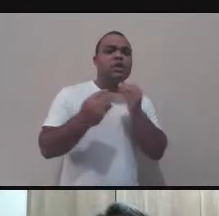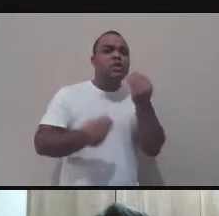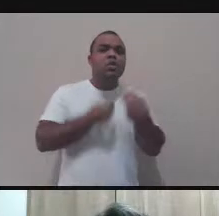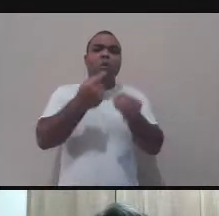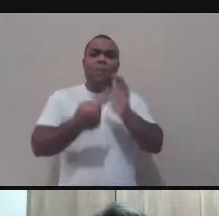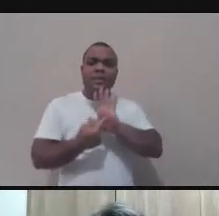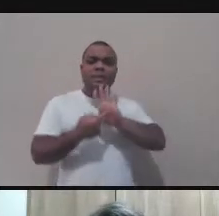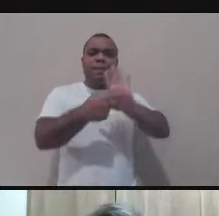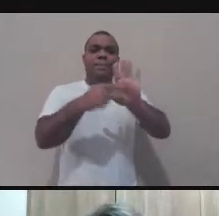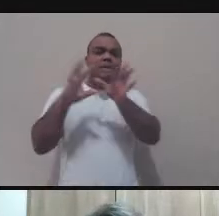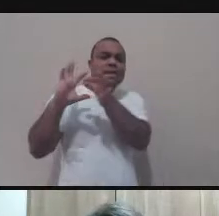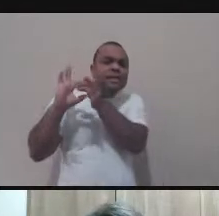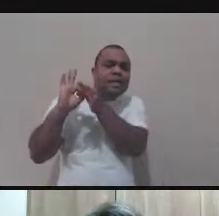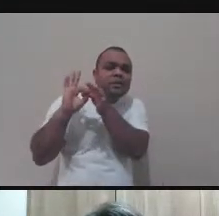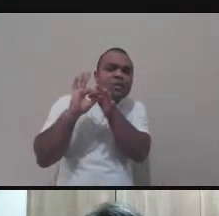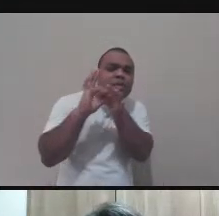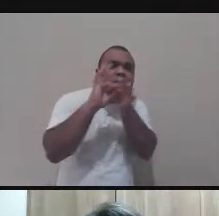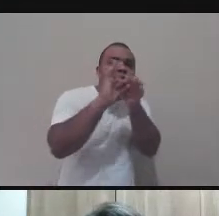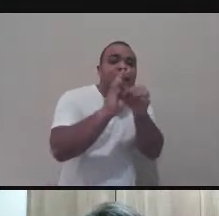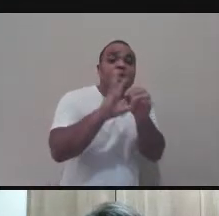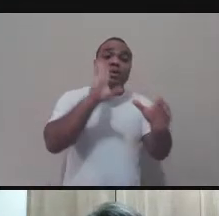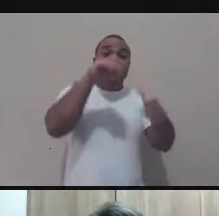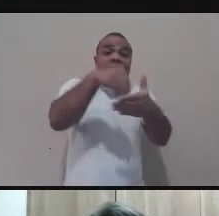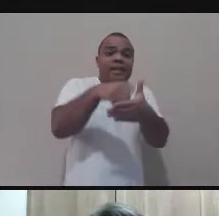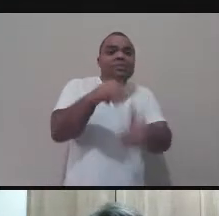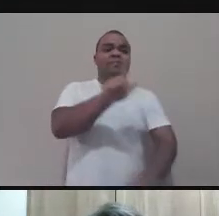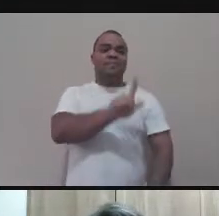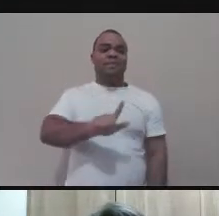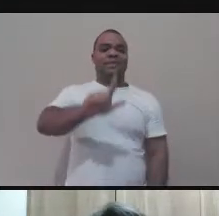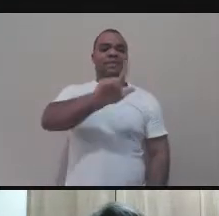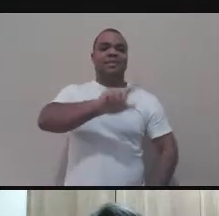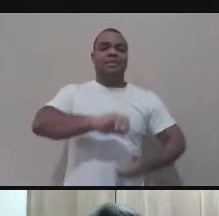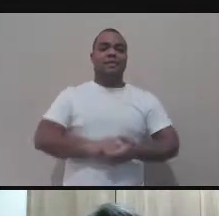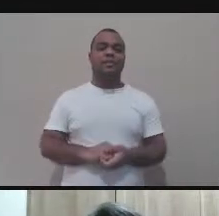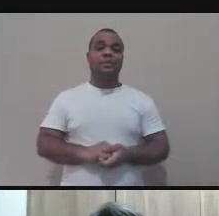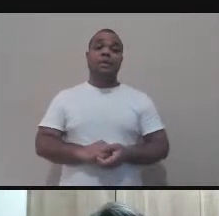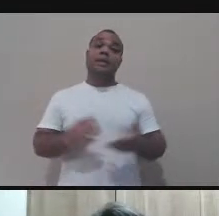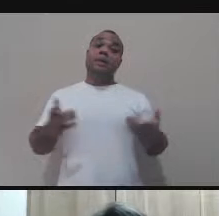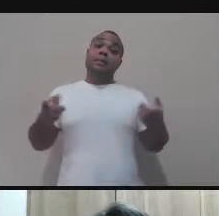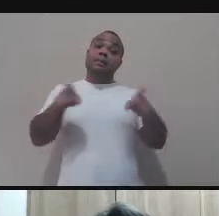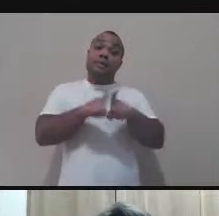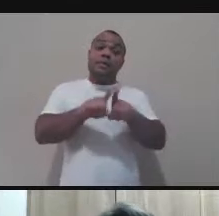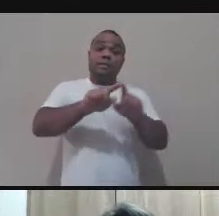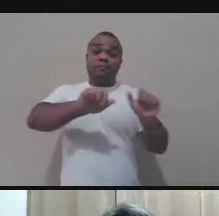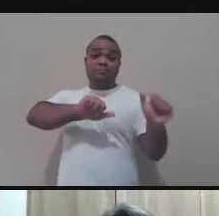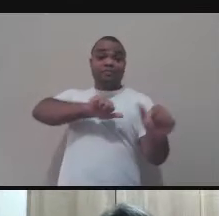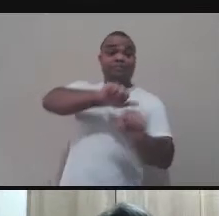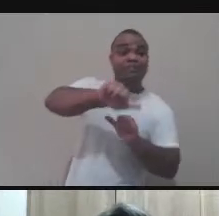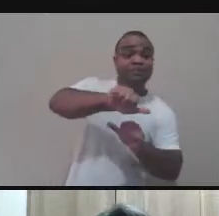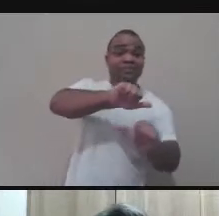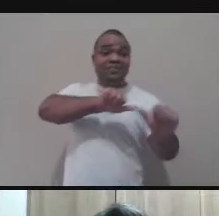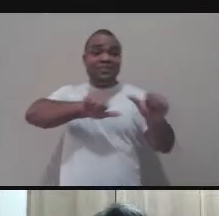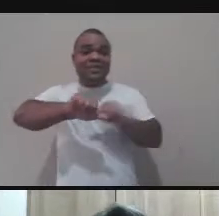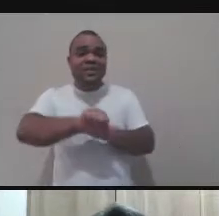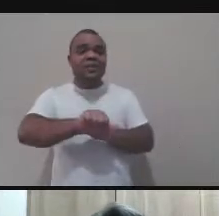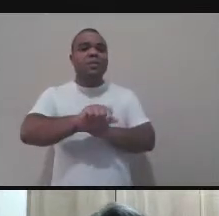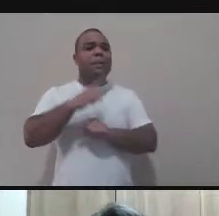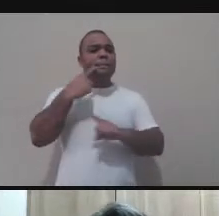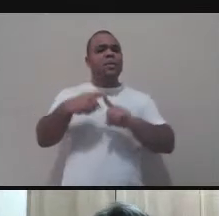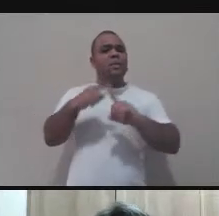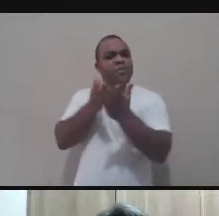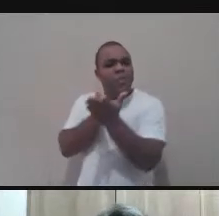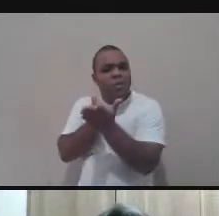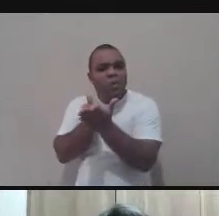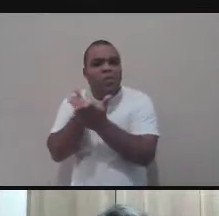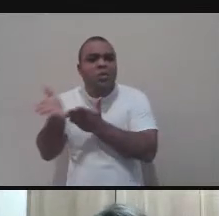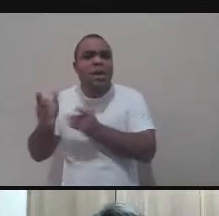eu faço também o caminho inverso, tá, que é o estudo da literatura nas artes e mídias por meio de adaptações